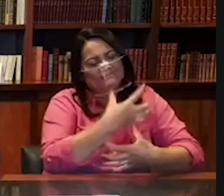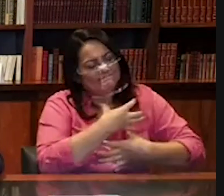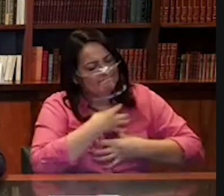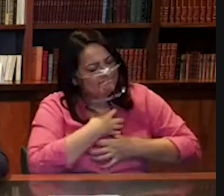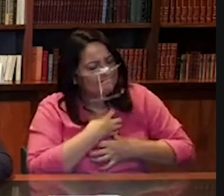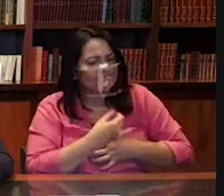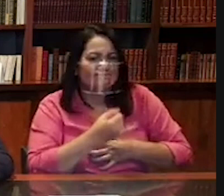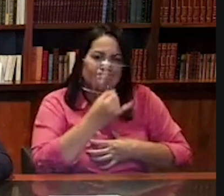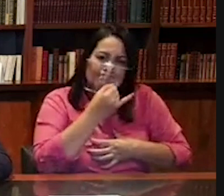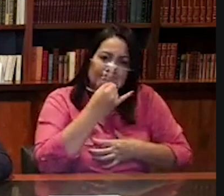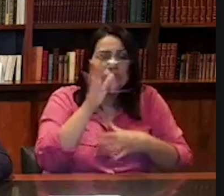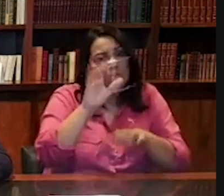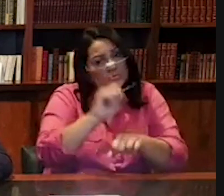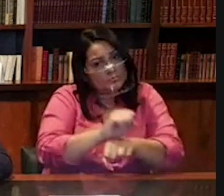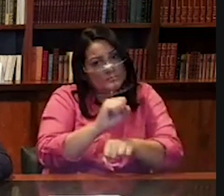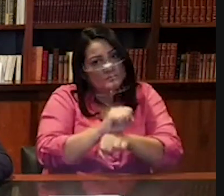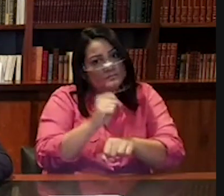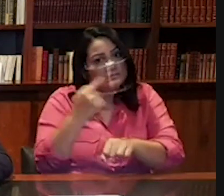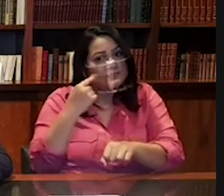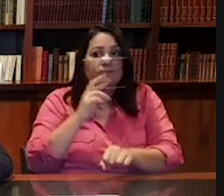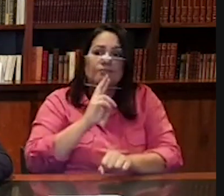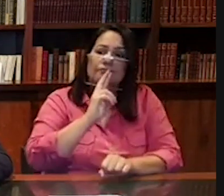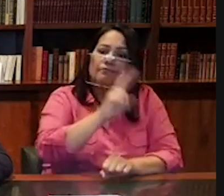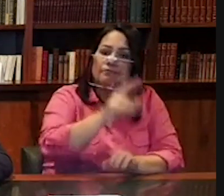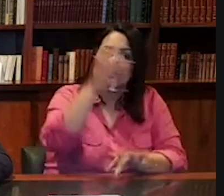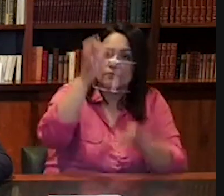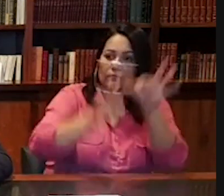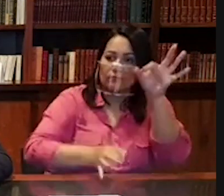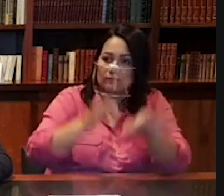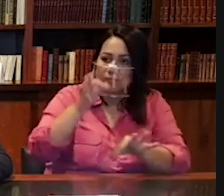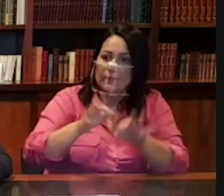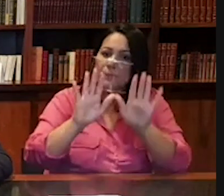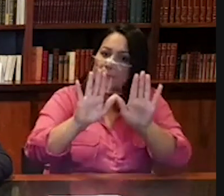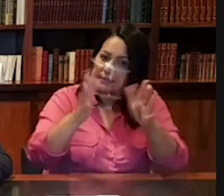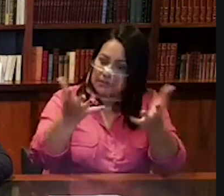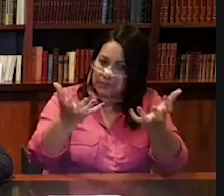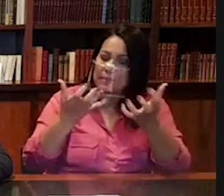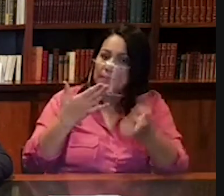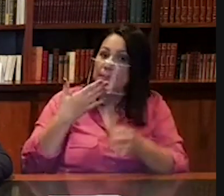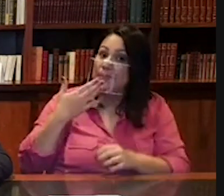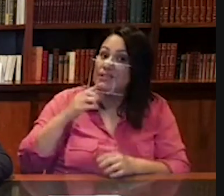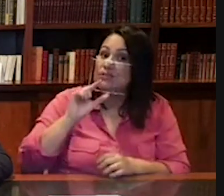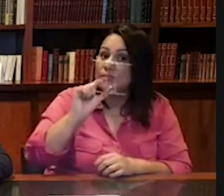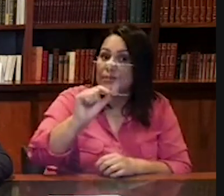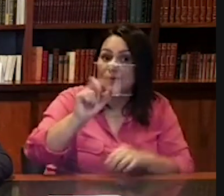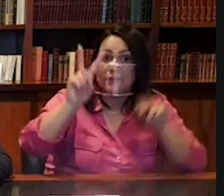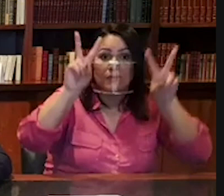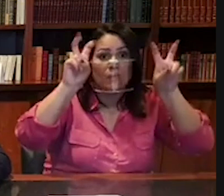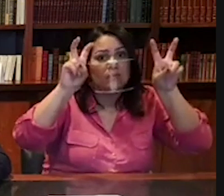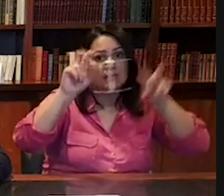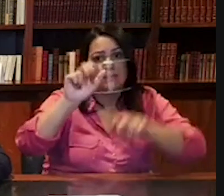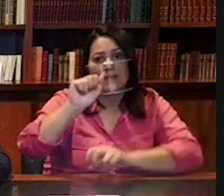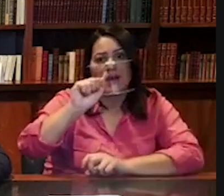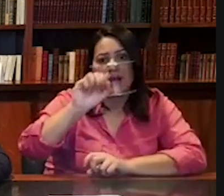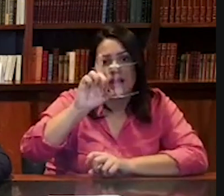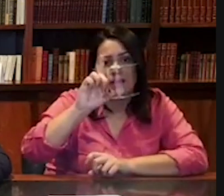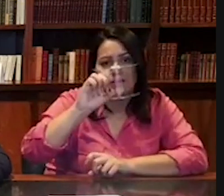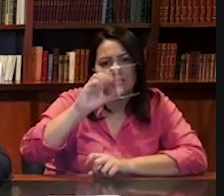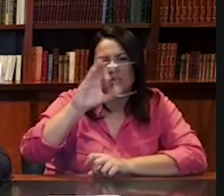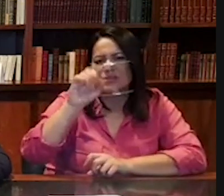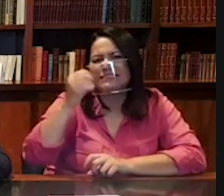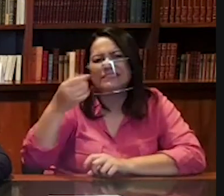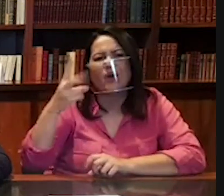com isso e vamos aguardar agora o resultado da justiça. Mas eu só queria pedir uma coisa, que a pauta da adoção não fosse